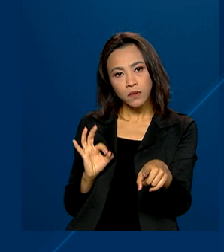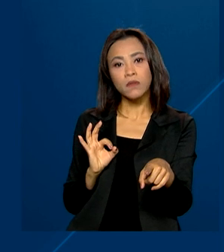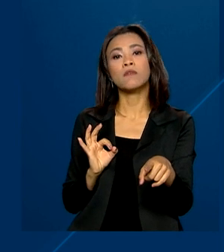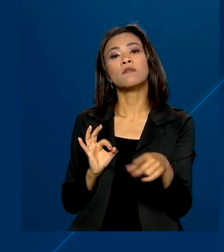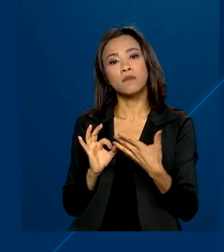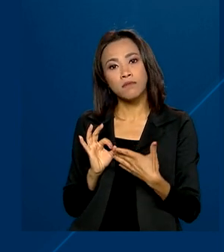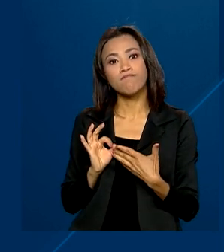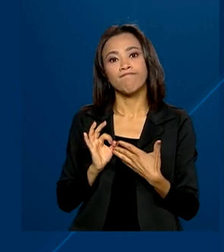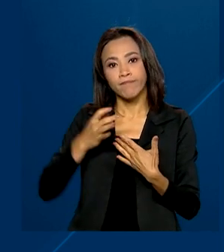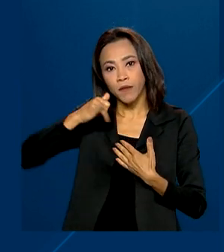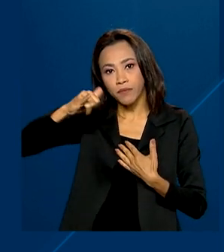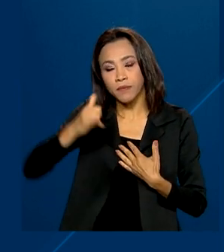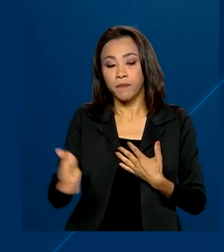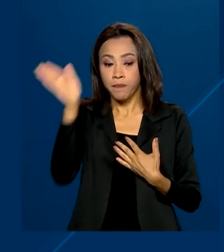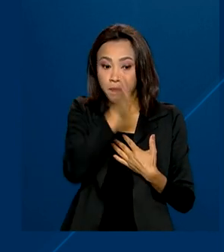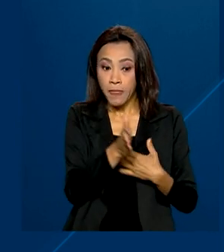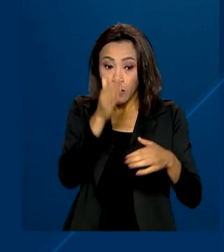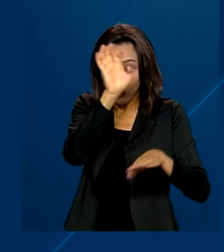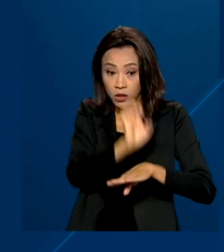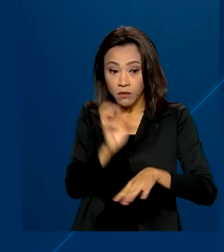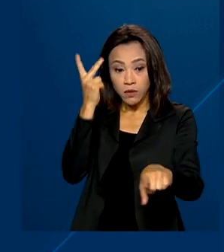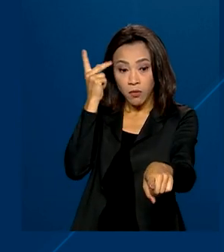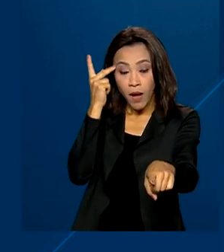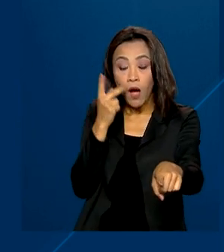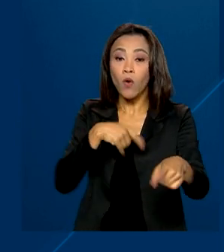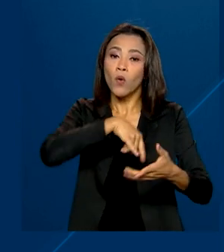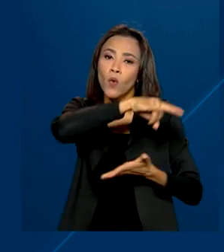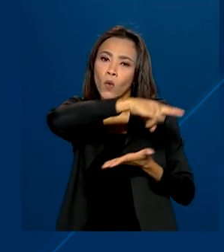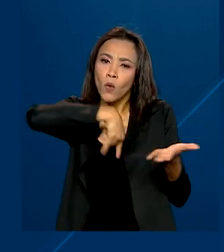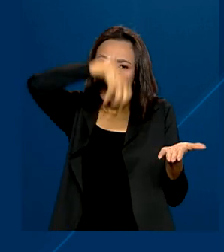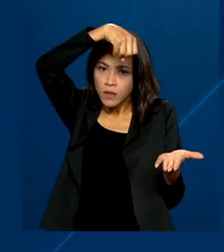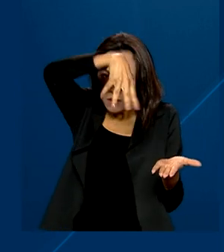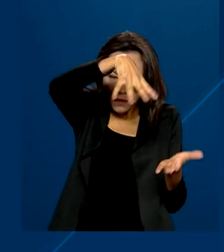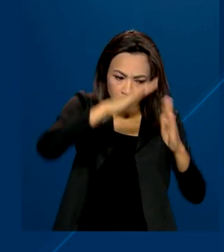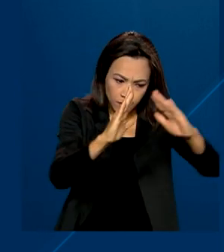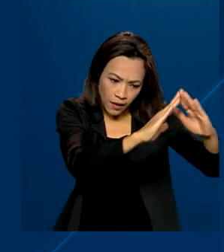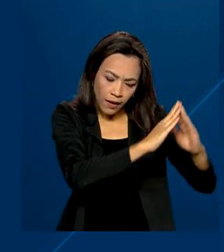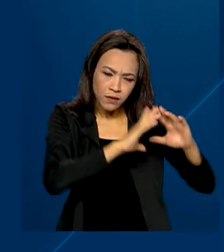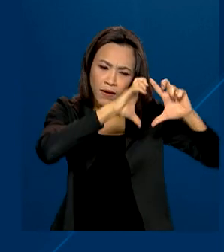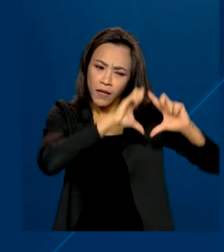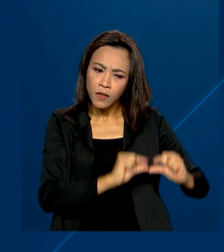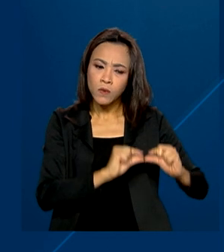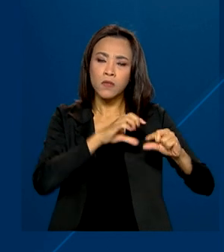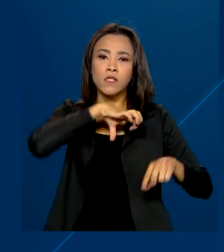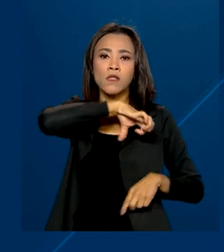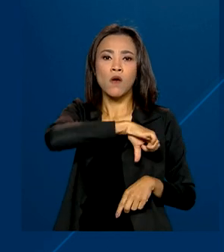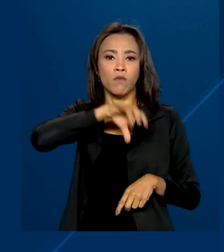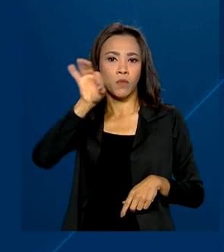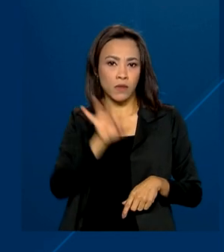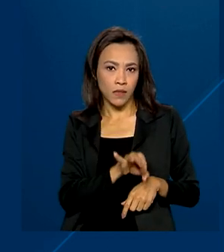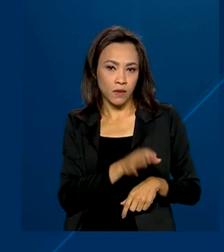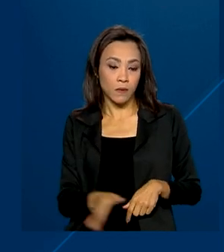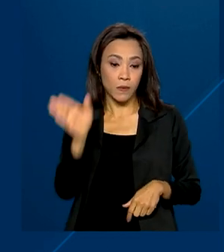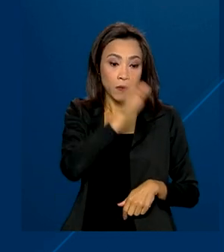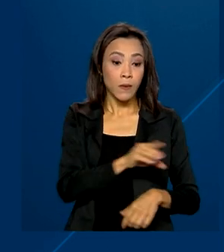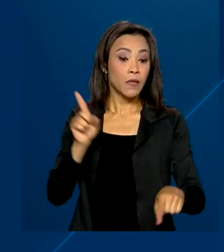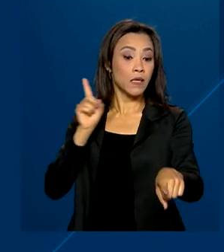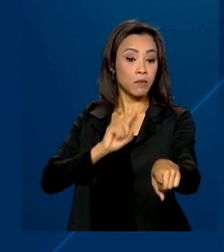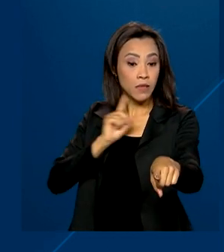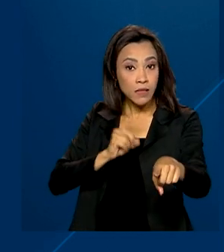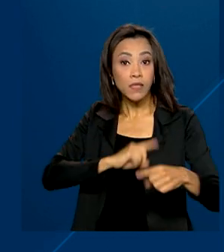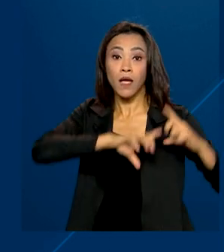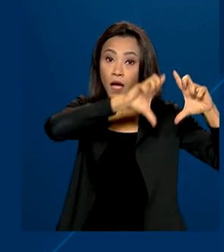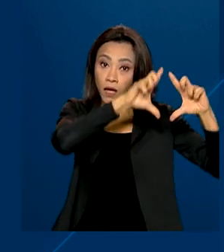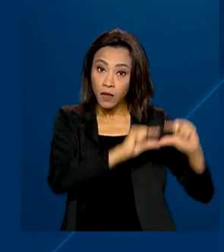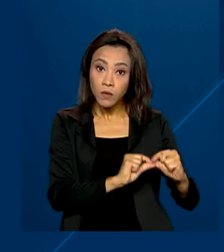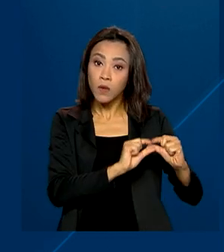elétrica. Já no estado de São Paulo, as faturas das residências devem cair em média 9%. Em Minas Gerais, a